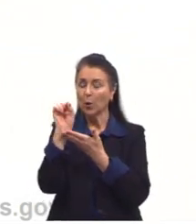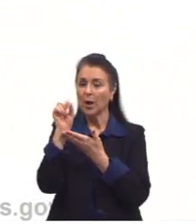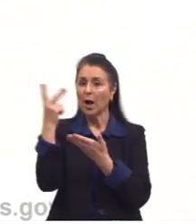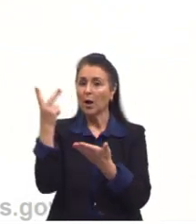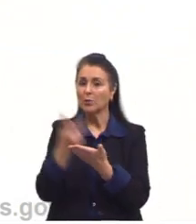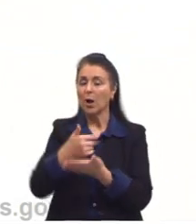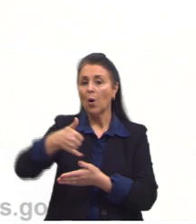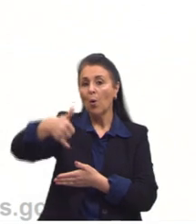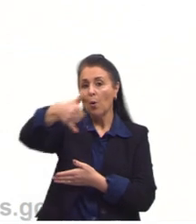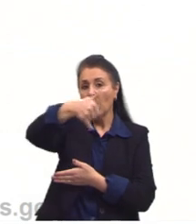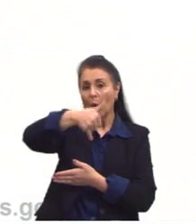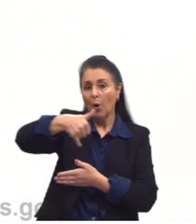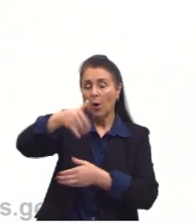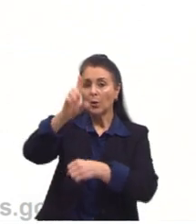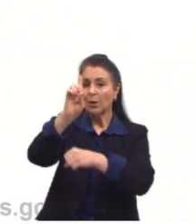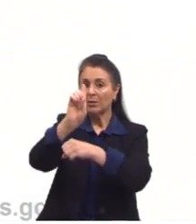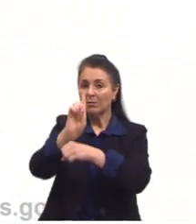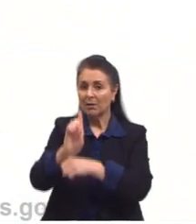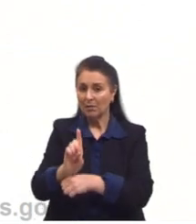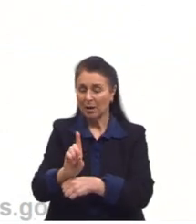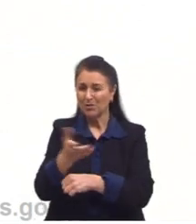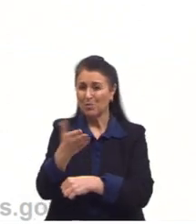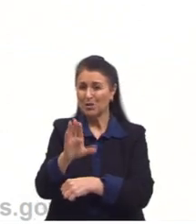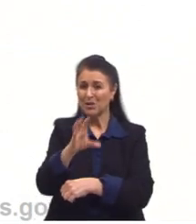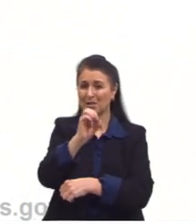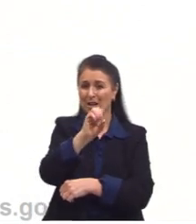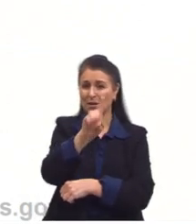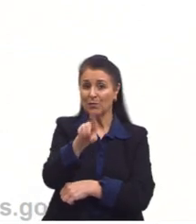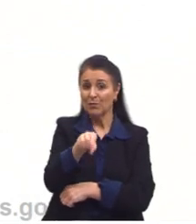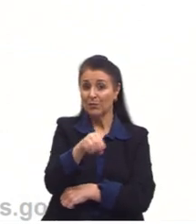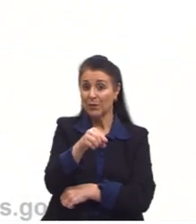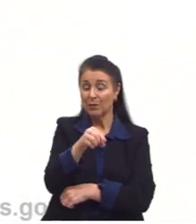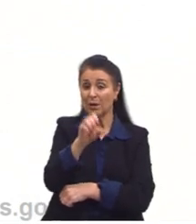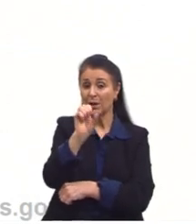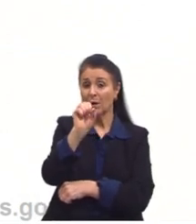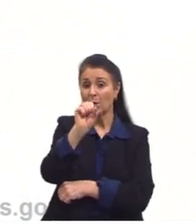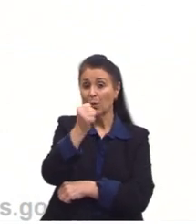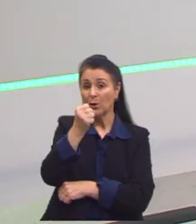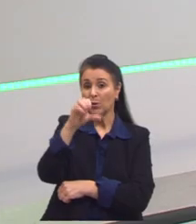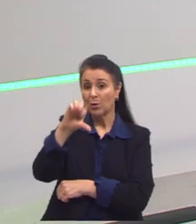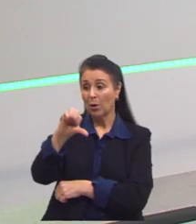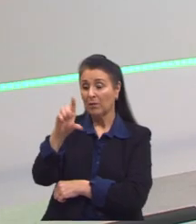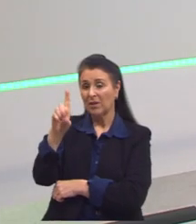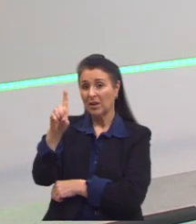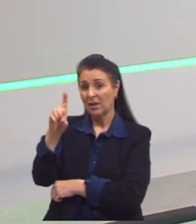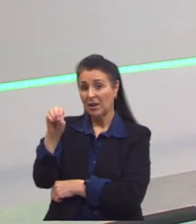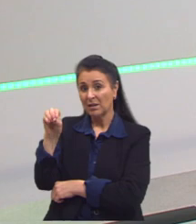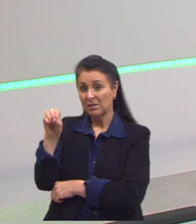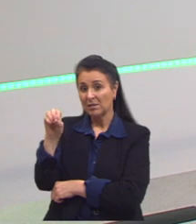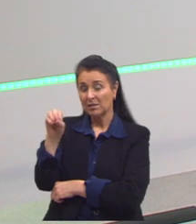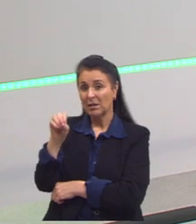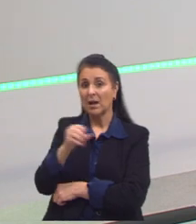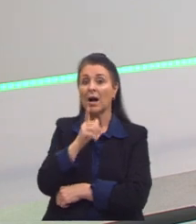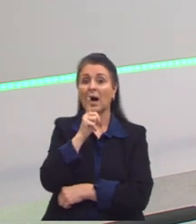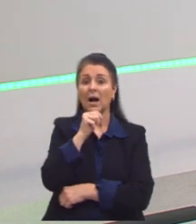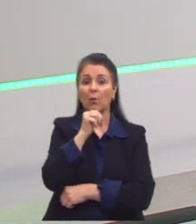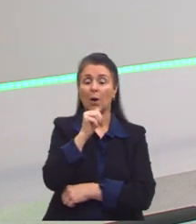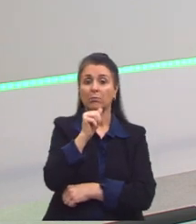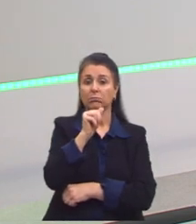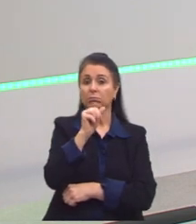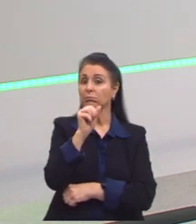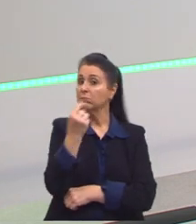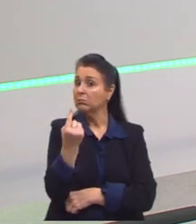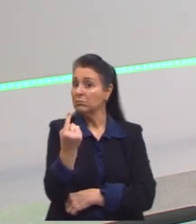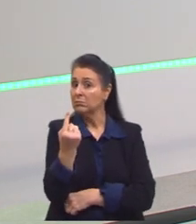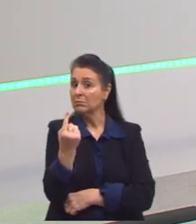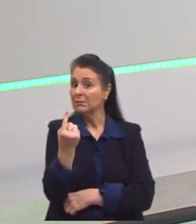óleo, a densidade do óleo, aproximadamente, é 0,8910, da água, 1, como a